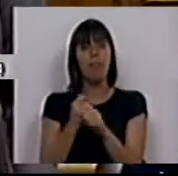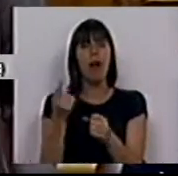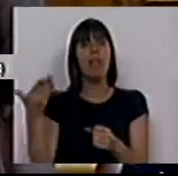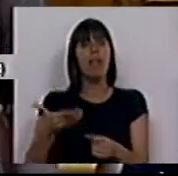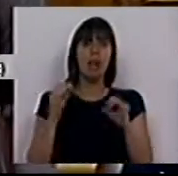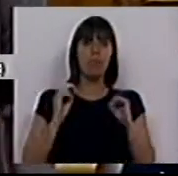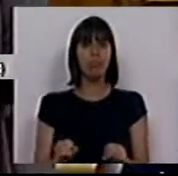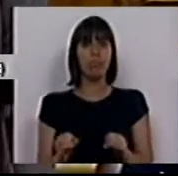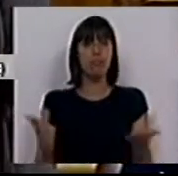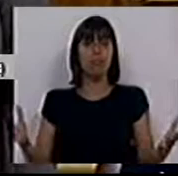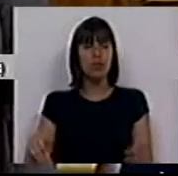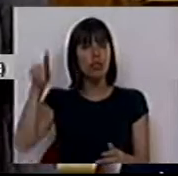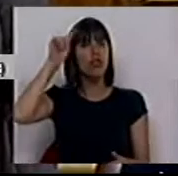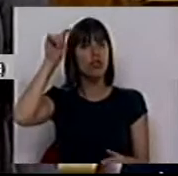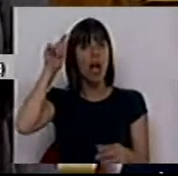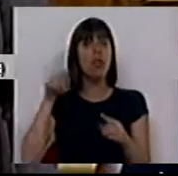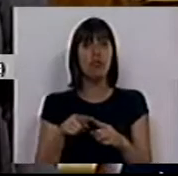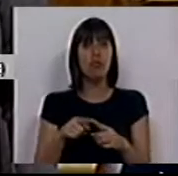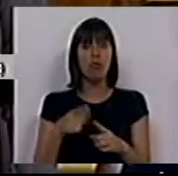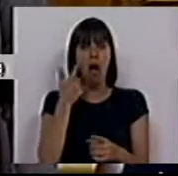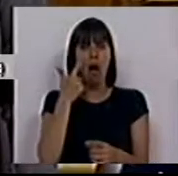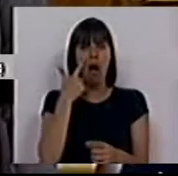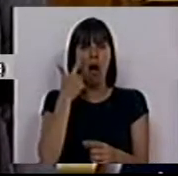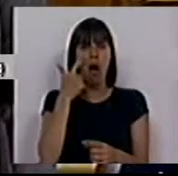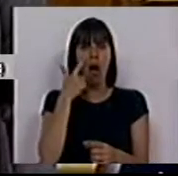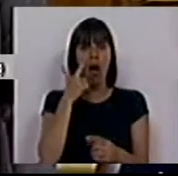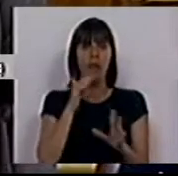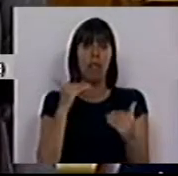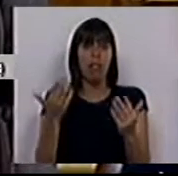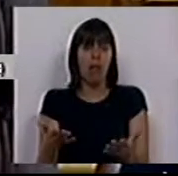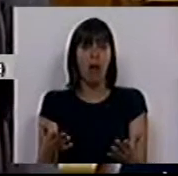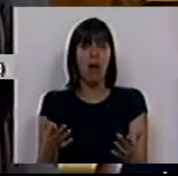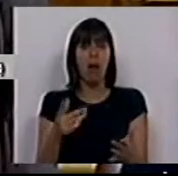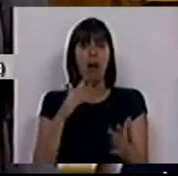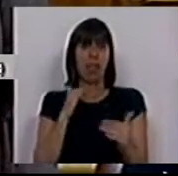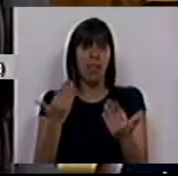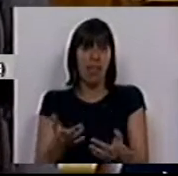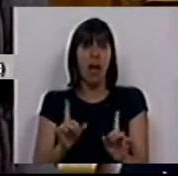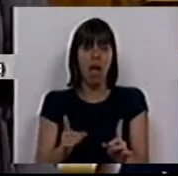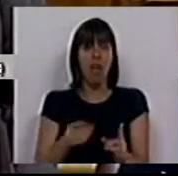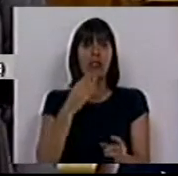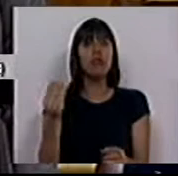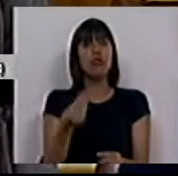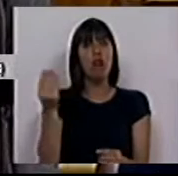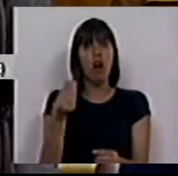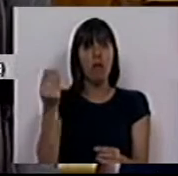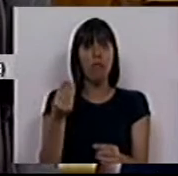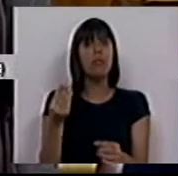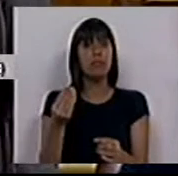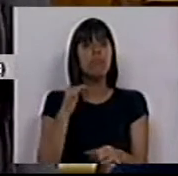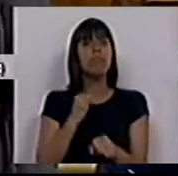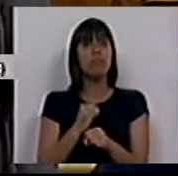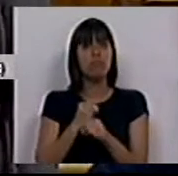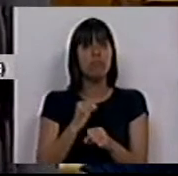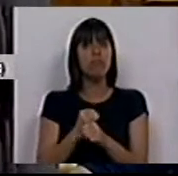sem direitos. São estágios de longa duração que tem que oferecer, o que tem para oferecer para os jovens. É